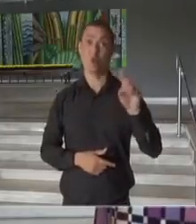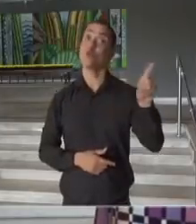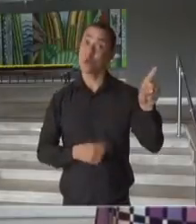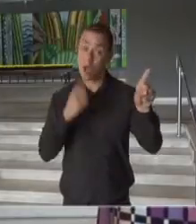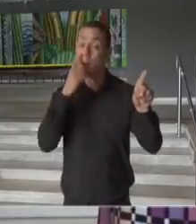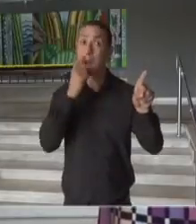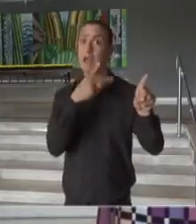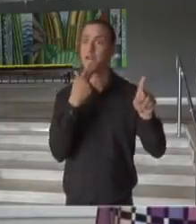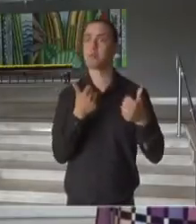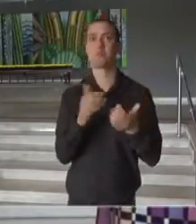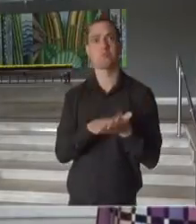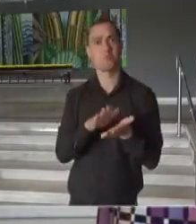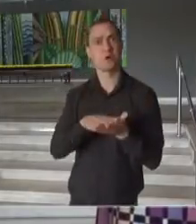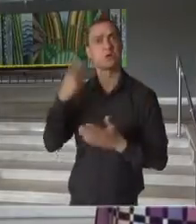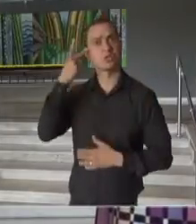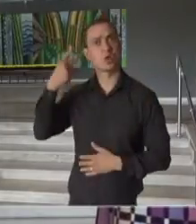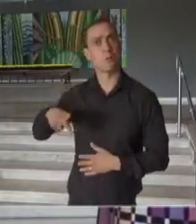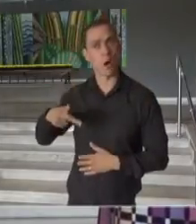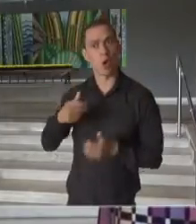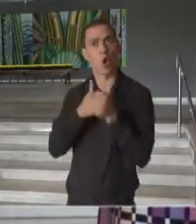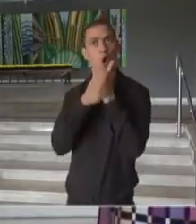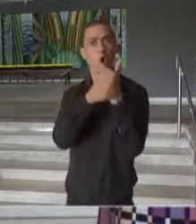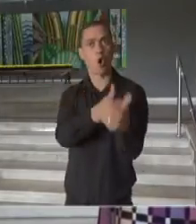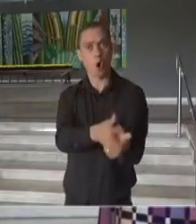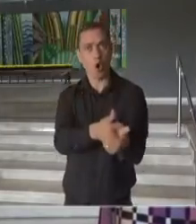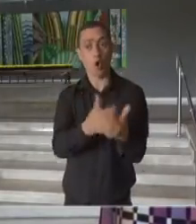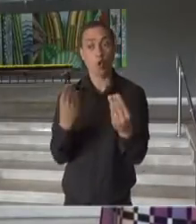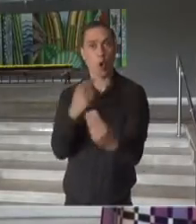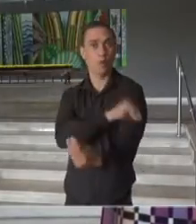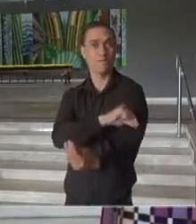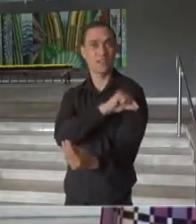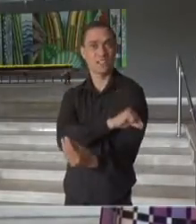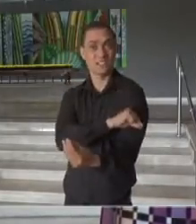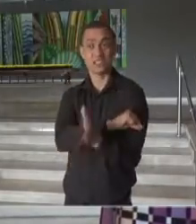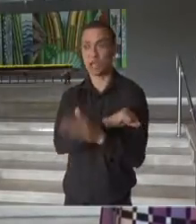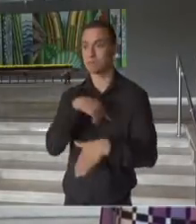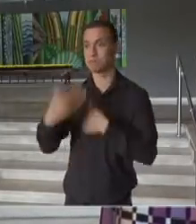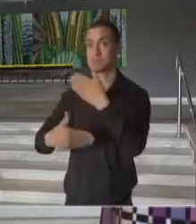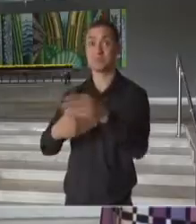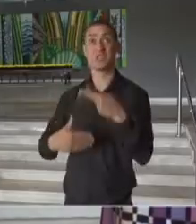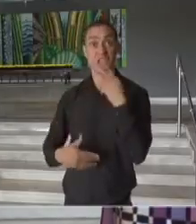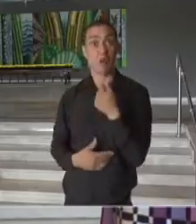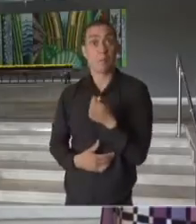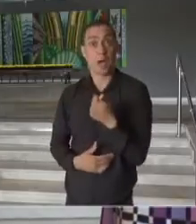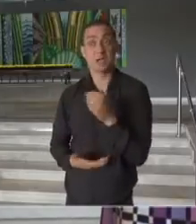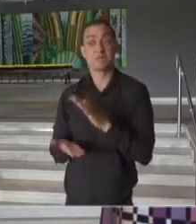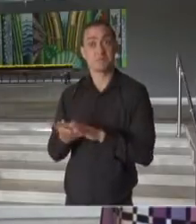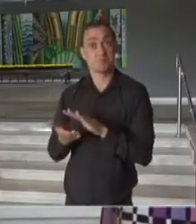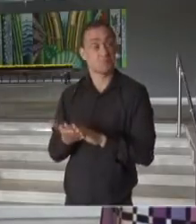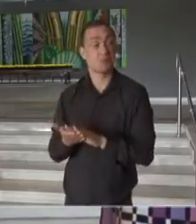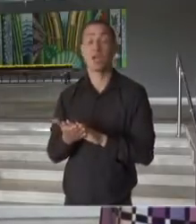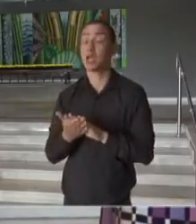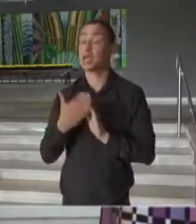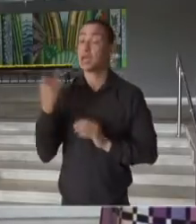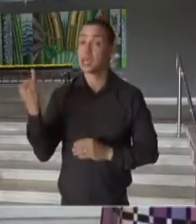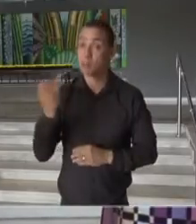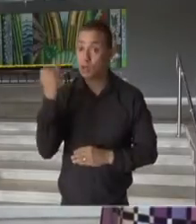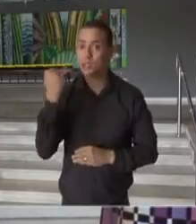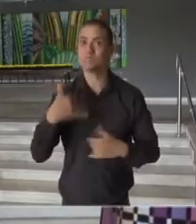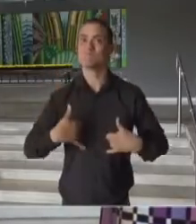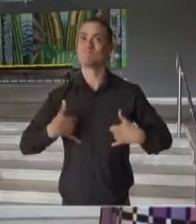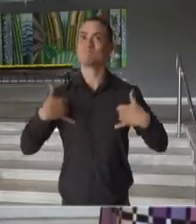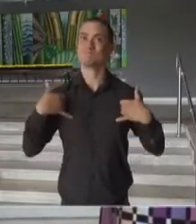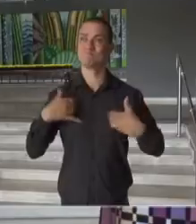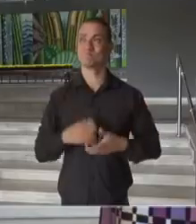elogiou e acompanhou o processo de vacinação de São Paulo e fez um elogio extremamente lisonjeiro para